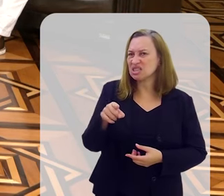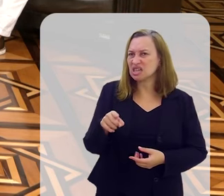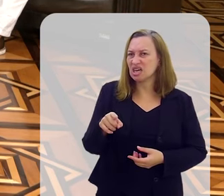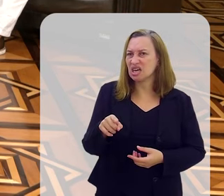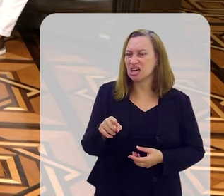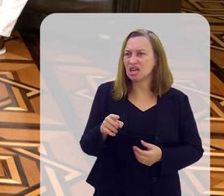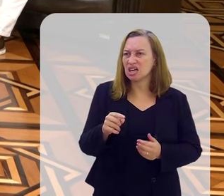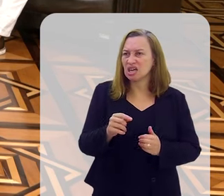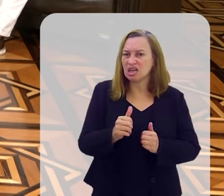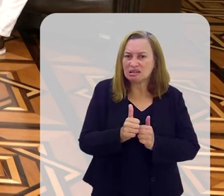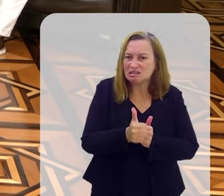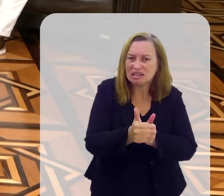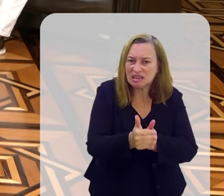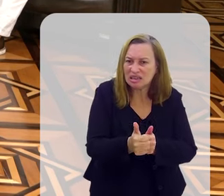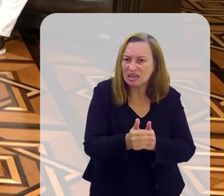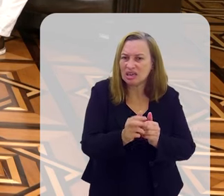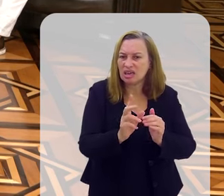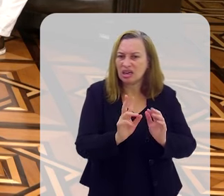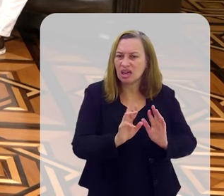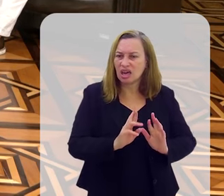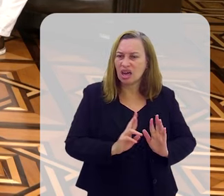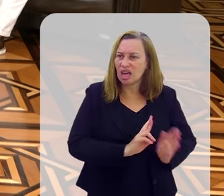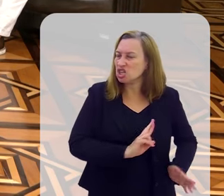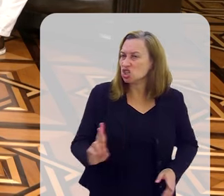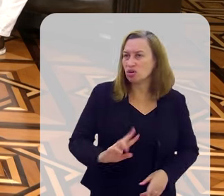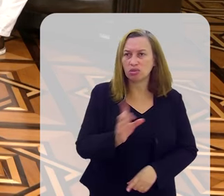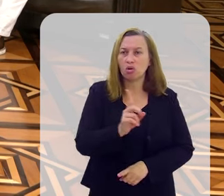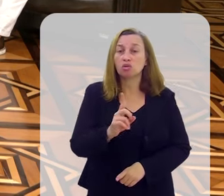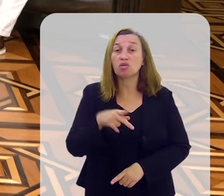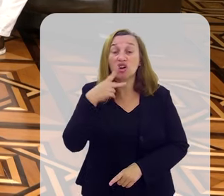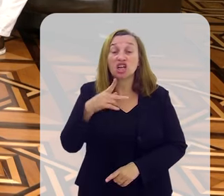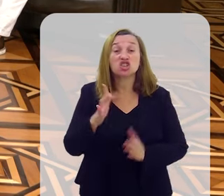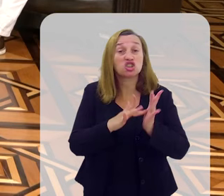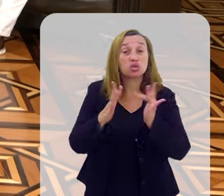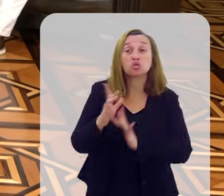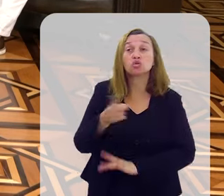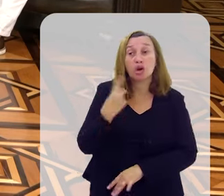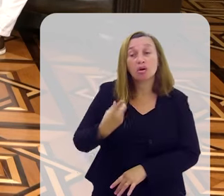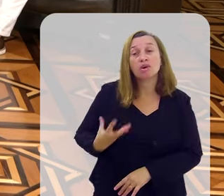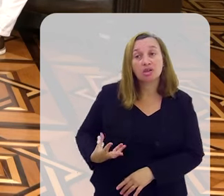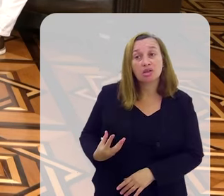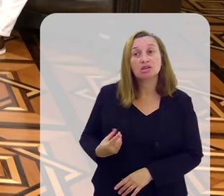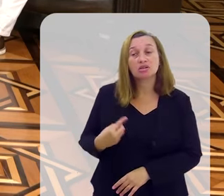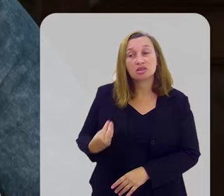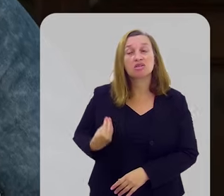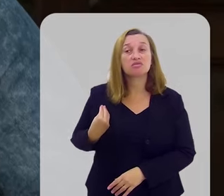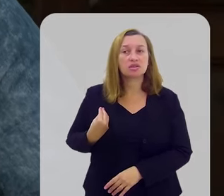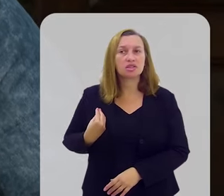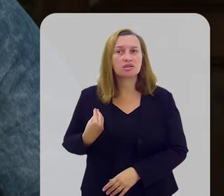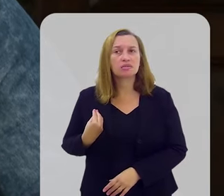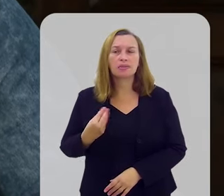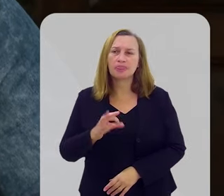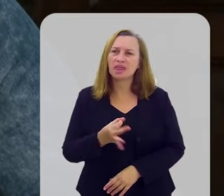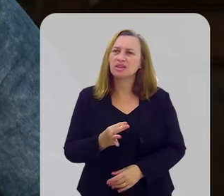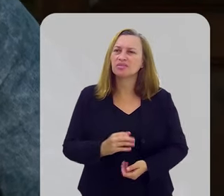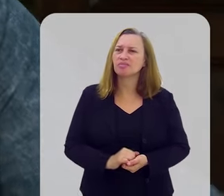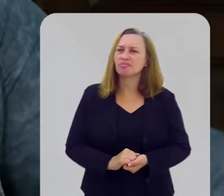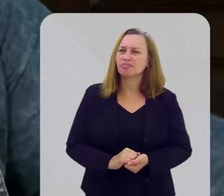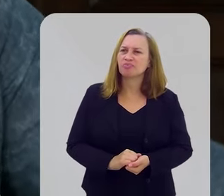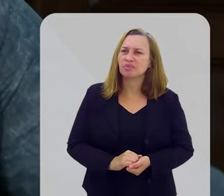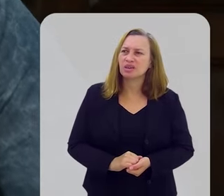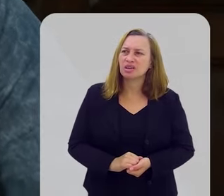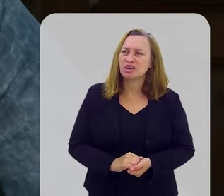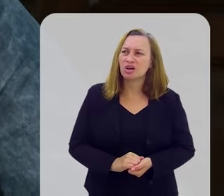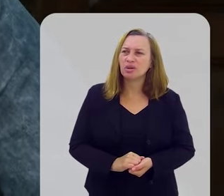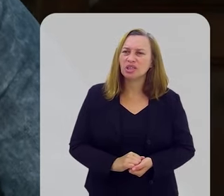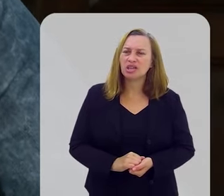que Jesus nos ama. Não é isso, não, Adan? Sim, com certeza. E quando